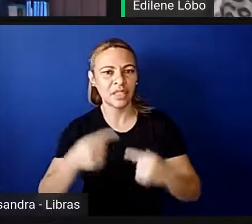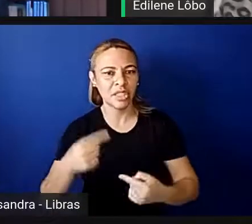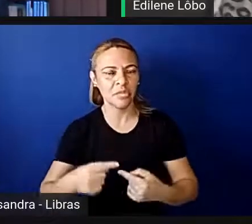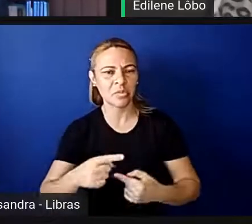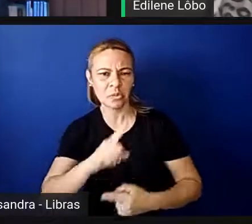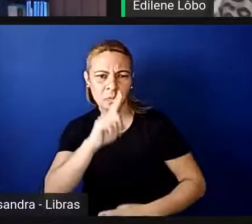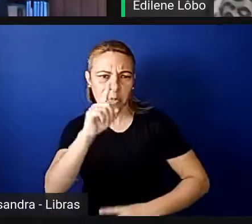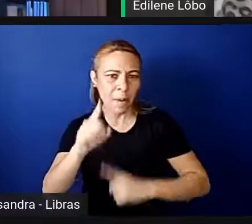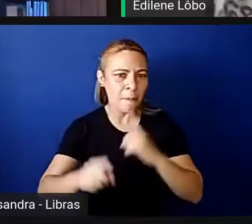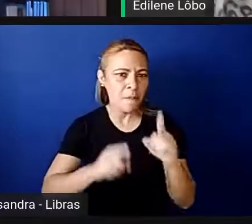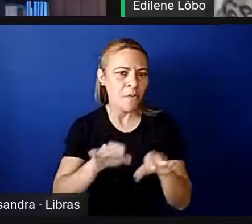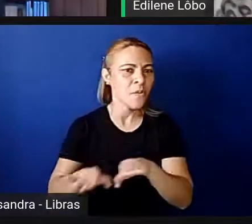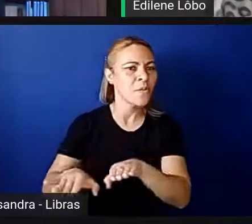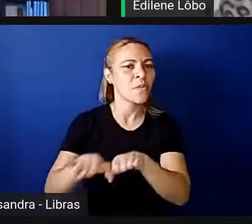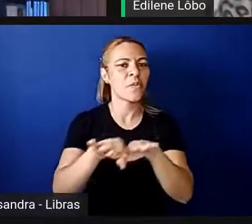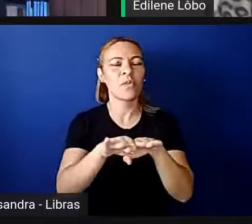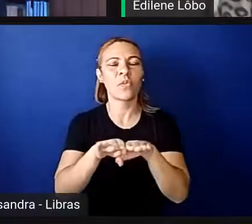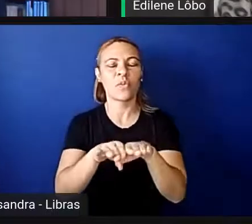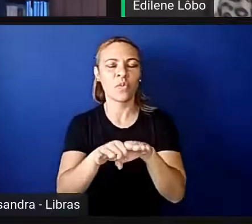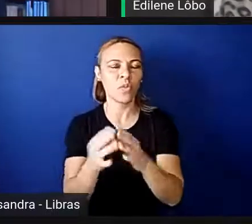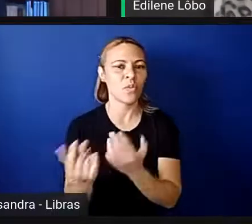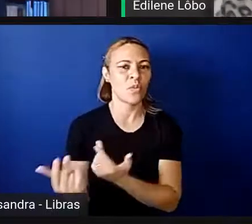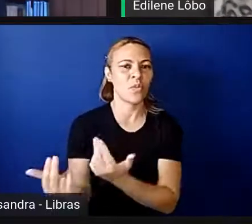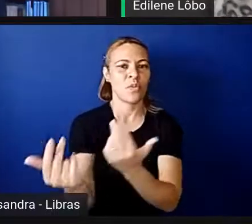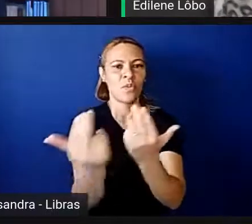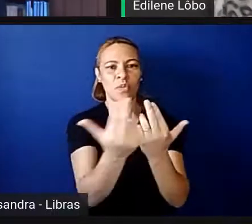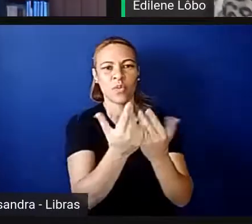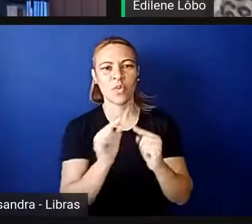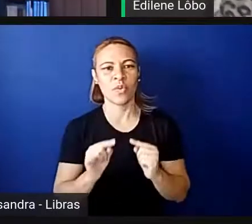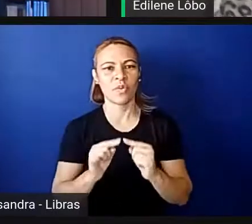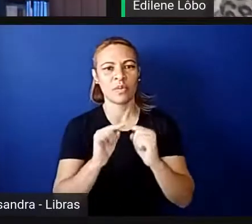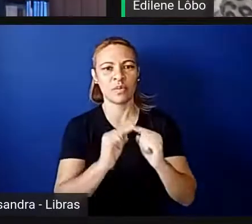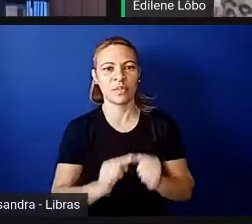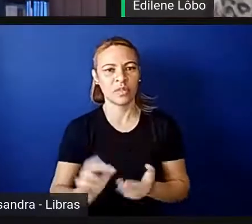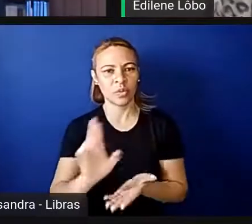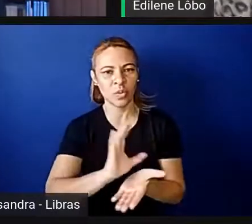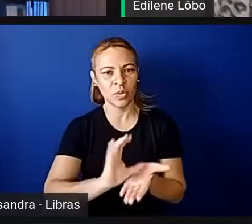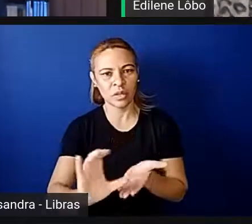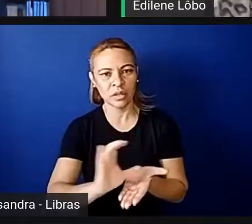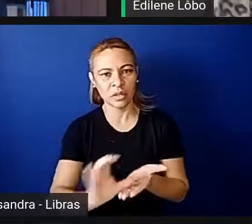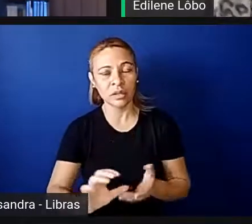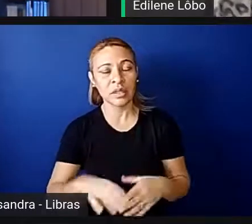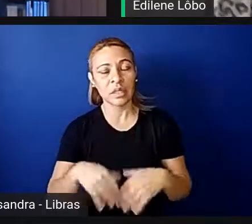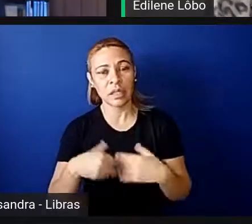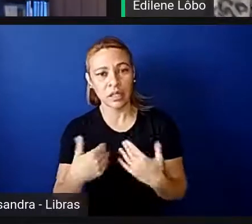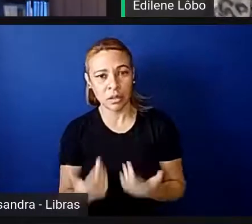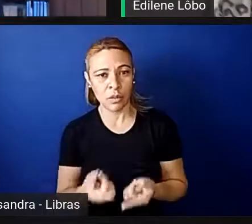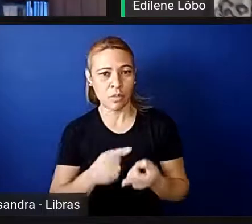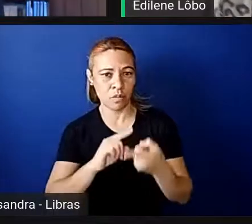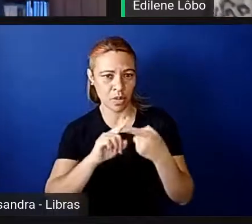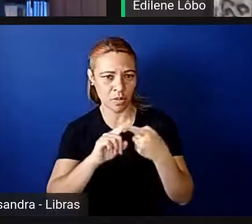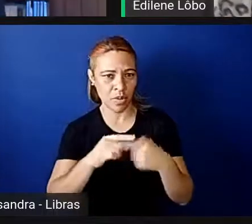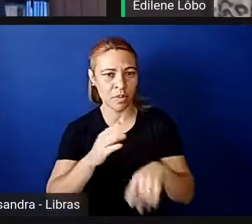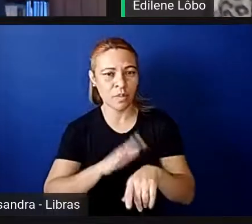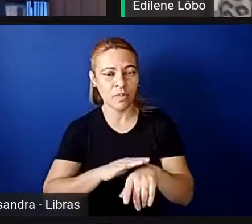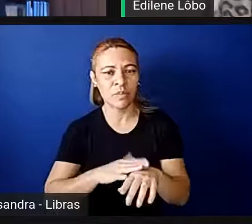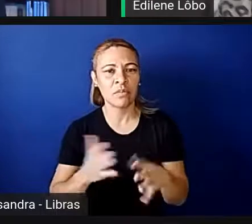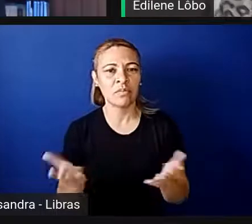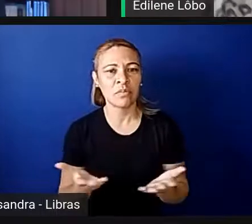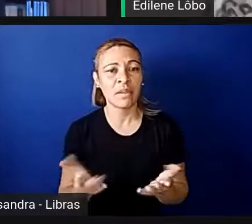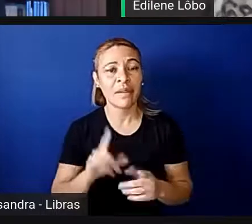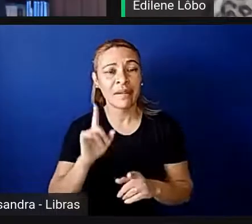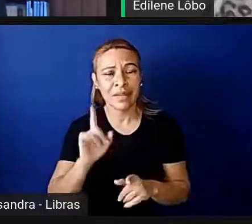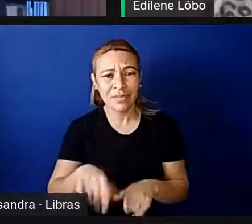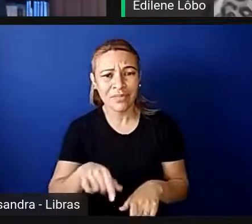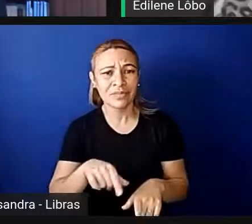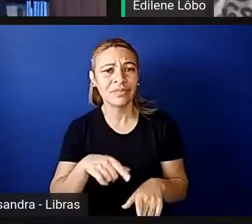em igualdade de condições a aplicação desses recursos. Então, num primeiro momento, esse é o cenário